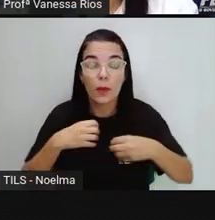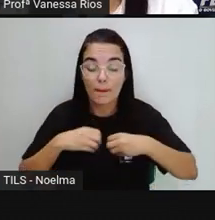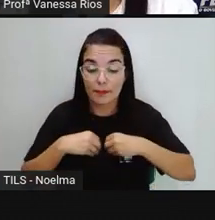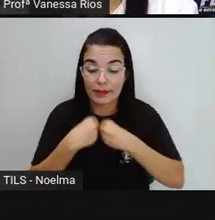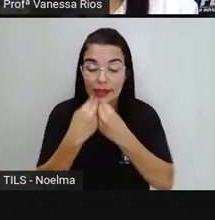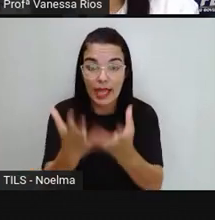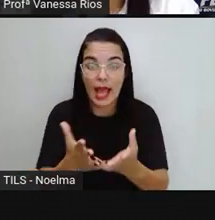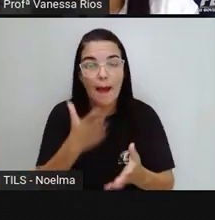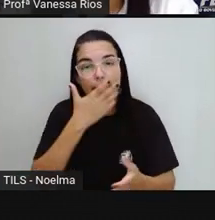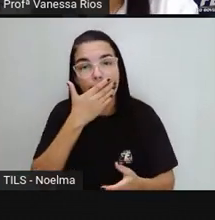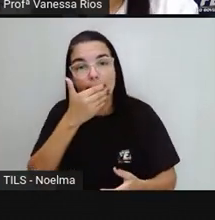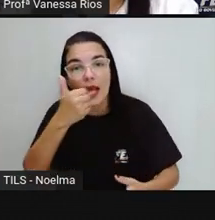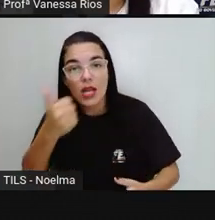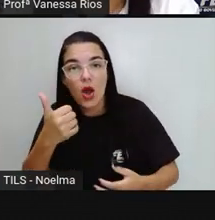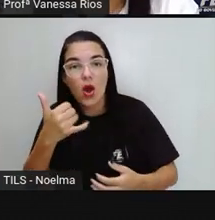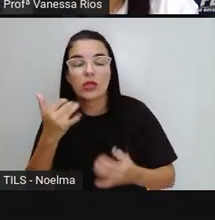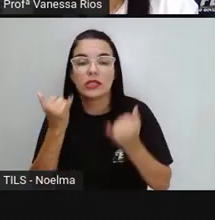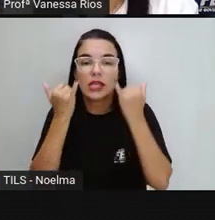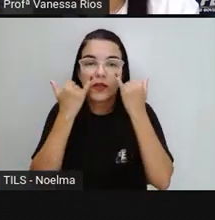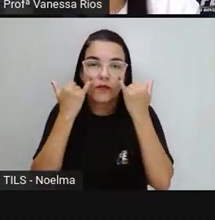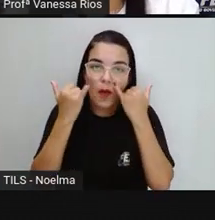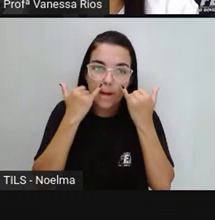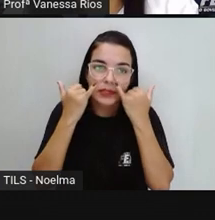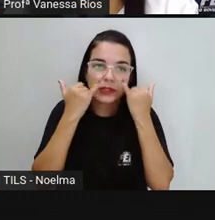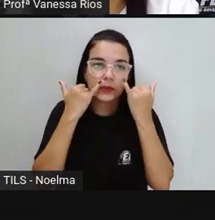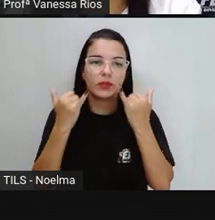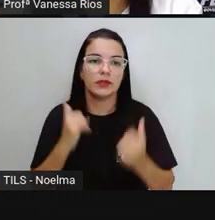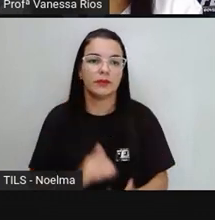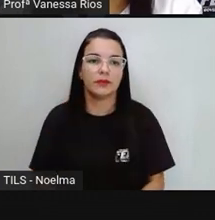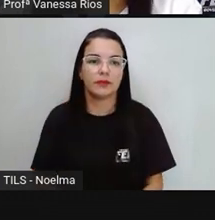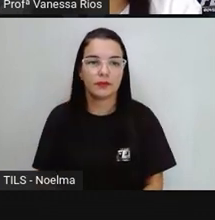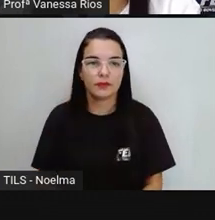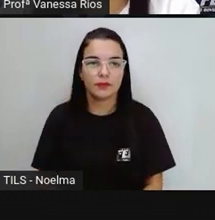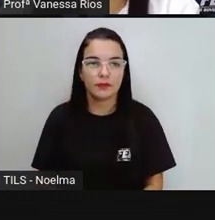mais melhores e mais informações.